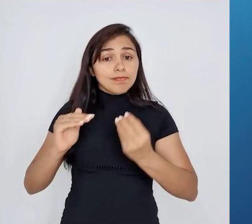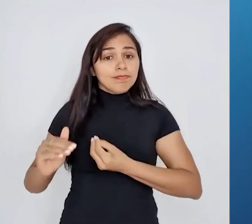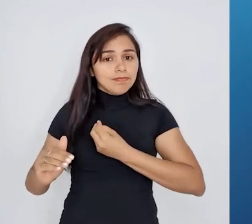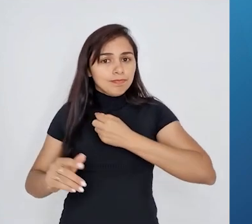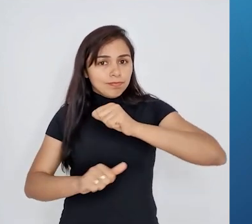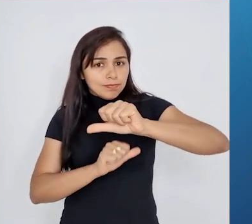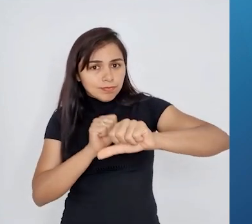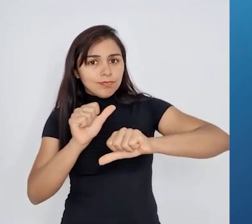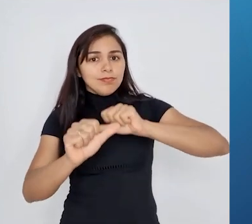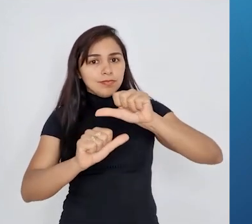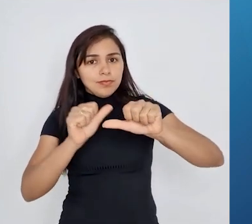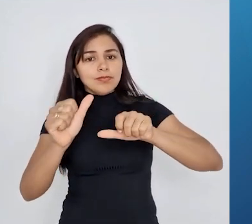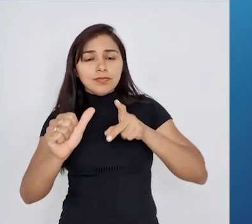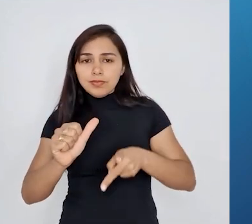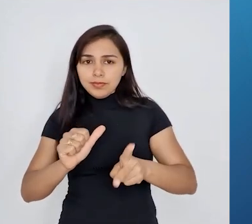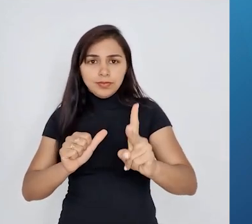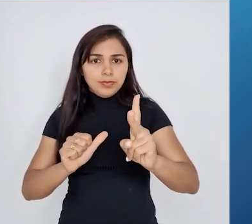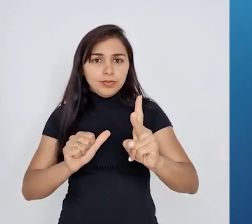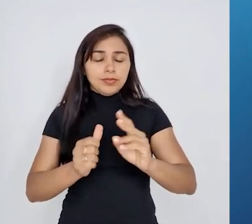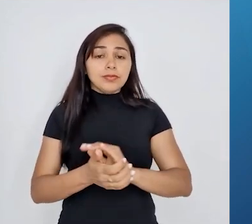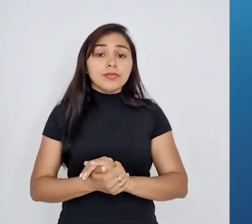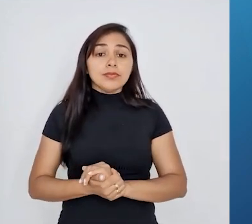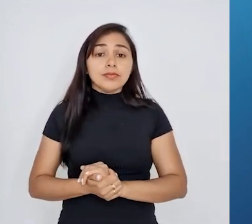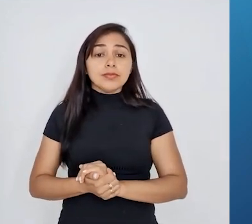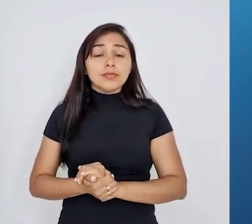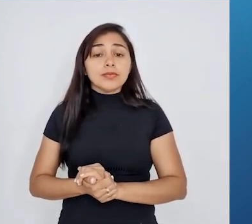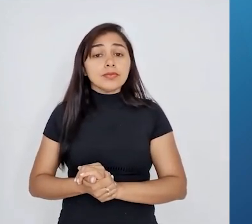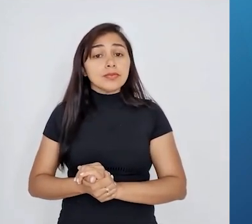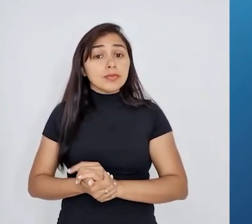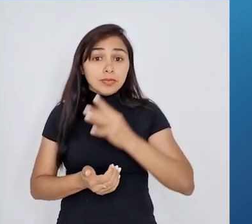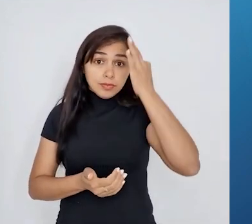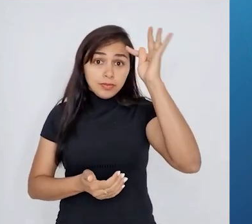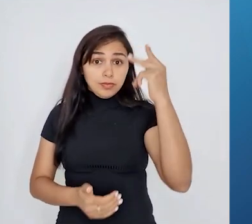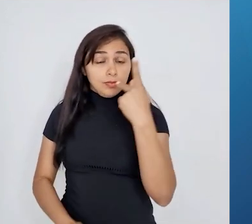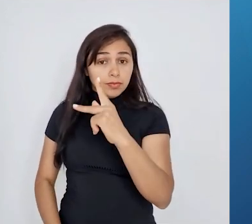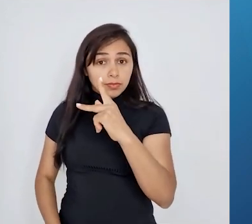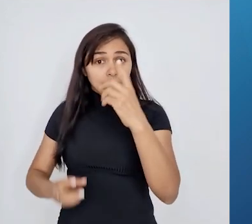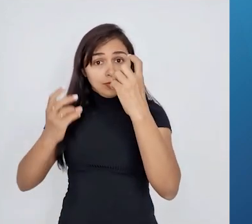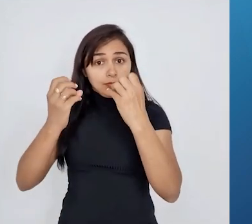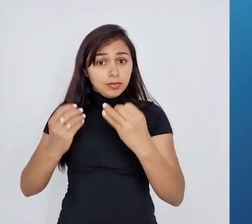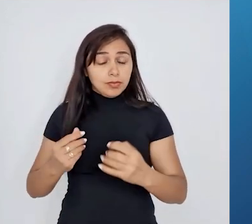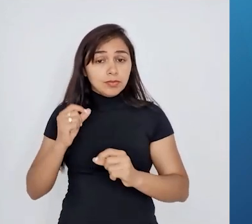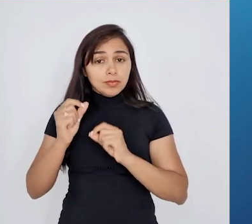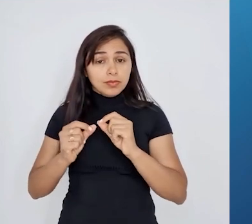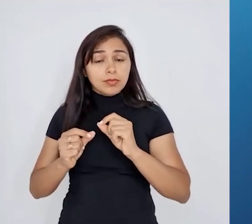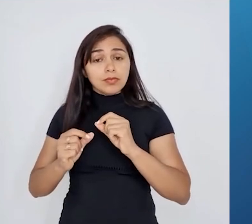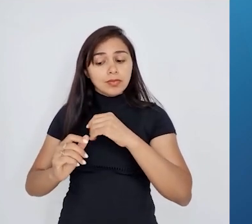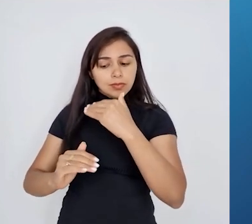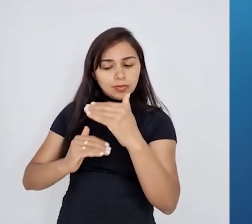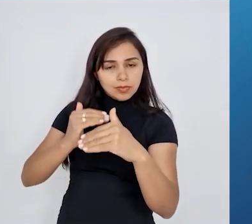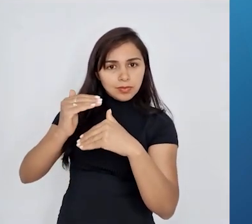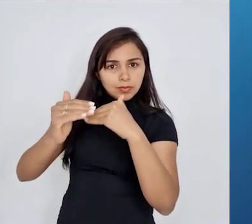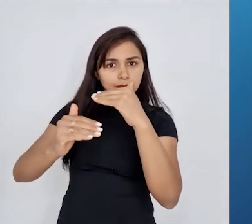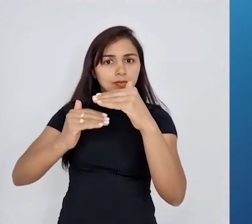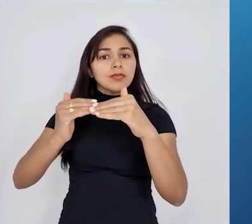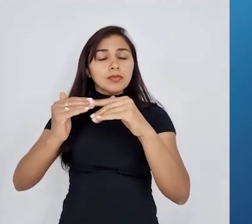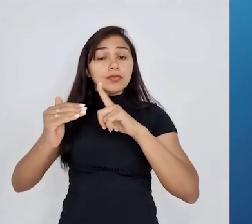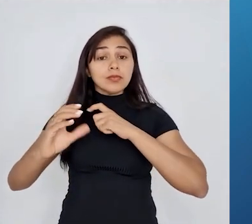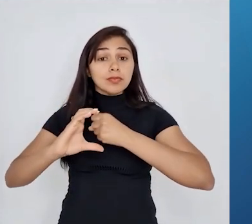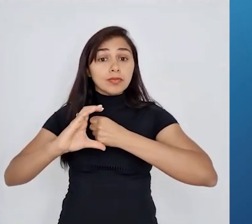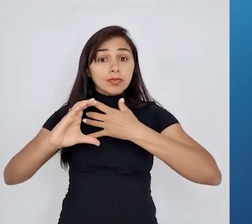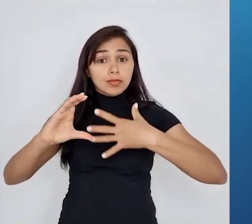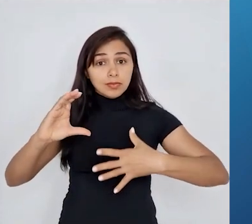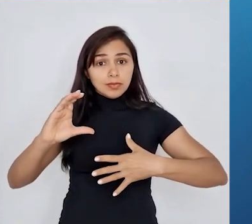espécies, mostra como a seleção natural pode levar ao desenvolvimento de diferentes características em populações separadas,